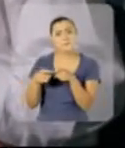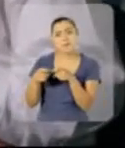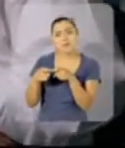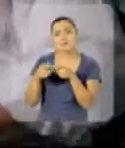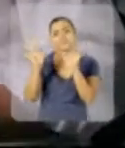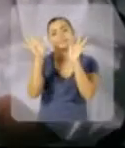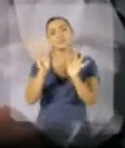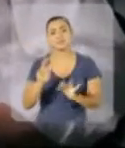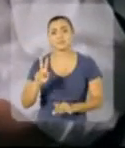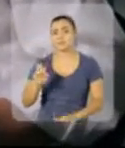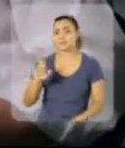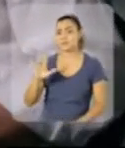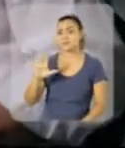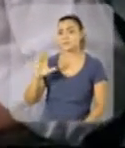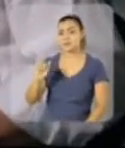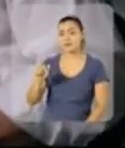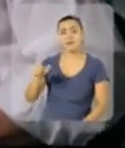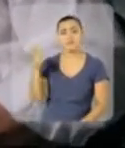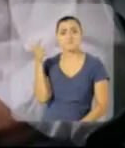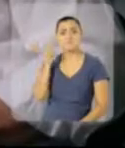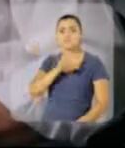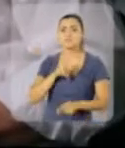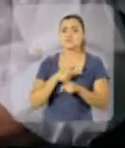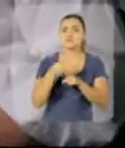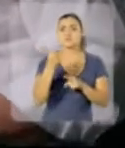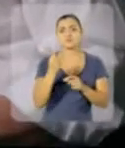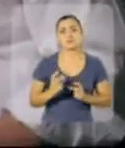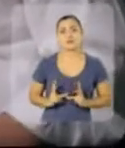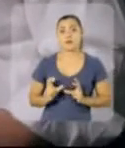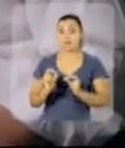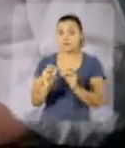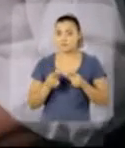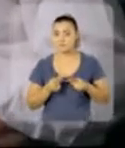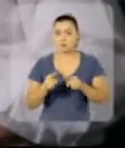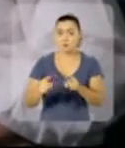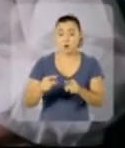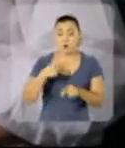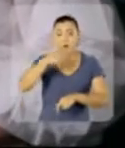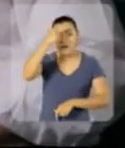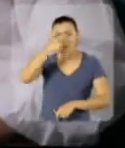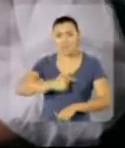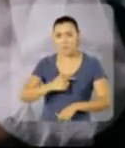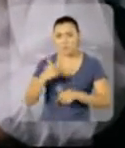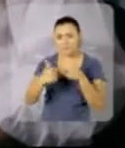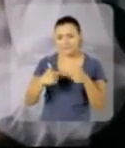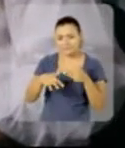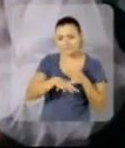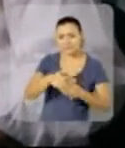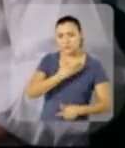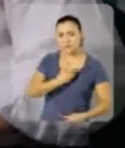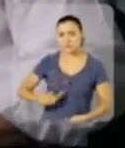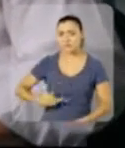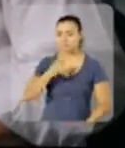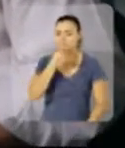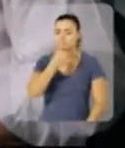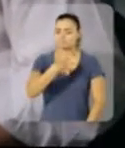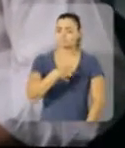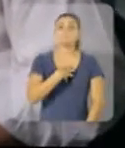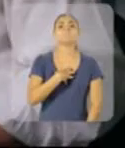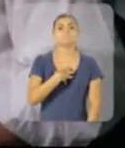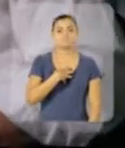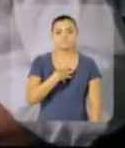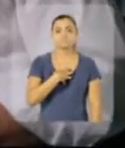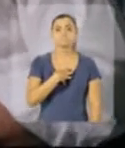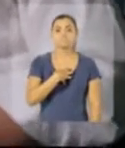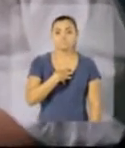Como médico, fico feliz em ver que a Verônica está vencendo o câncer. Mas, como homem público, essa história me